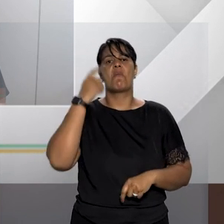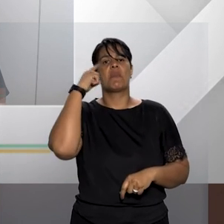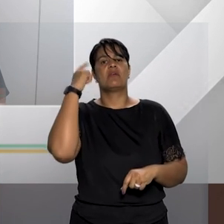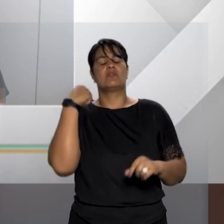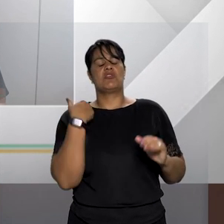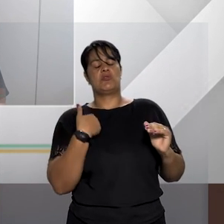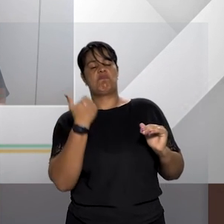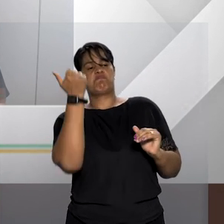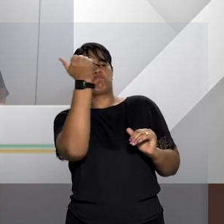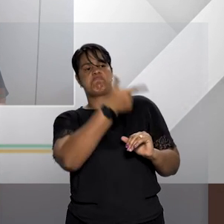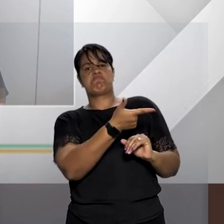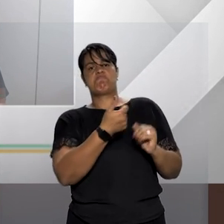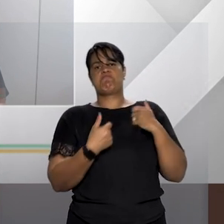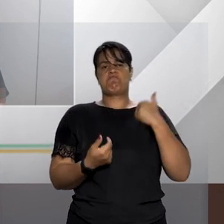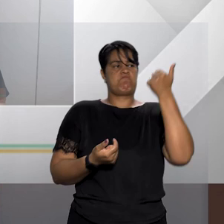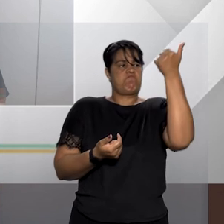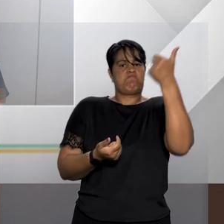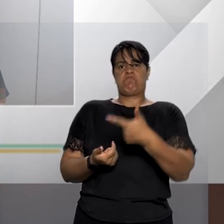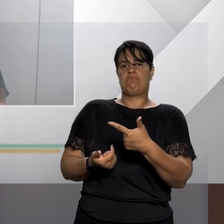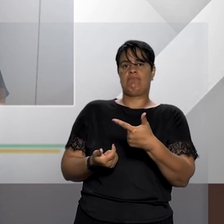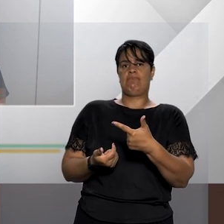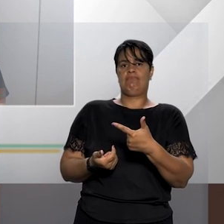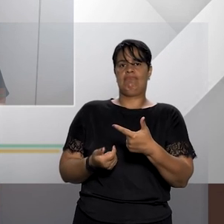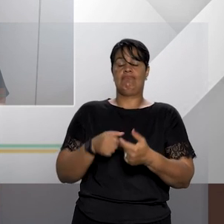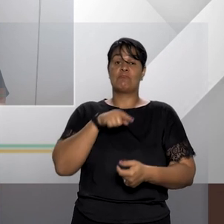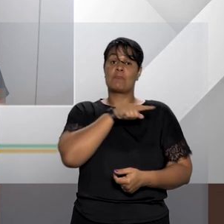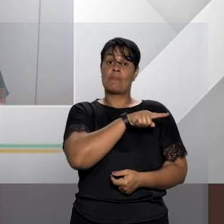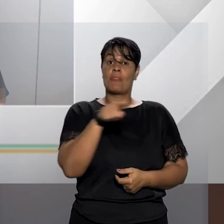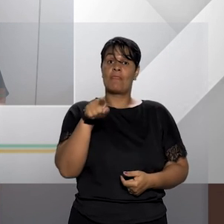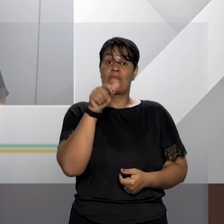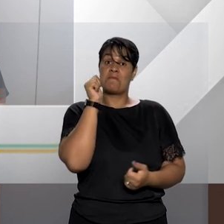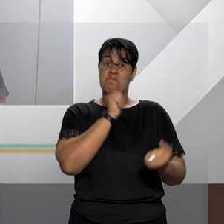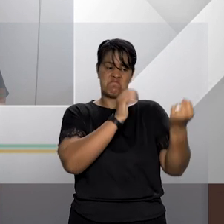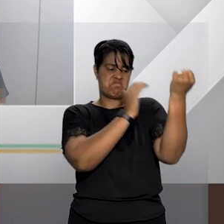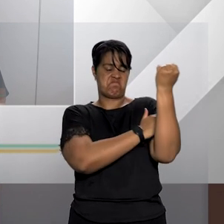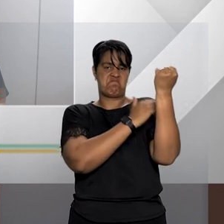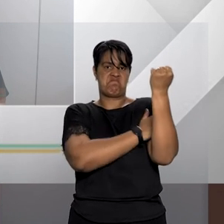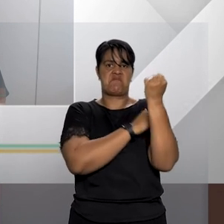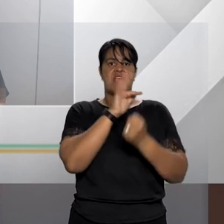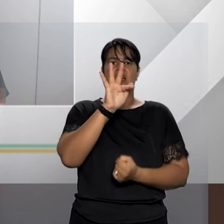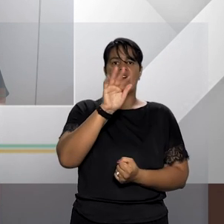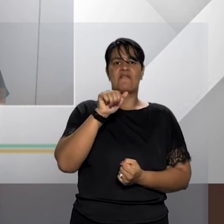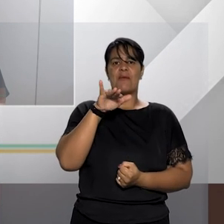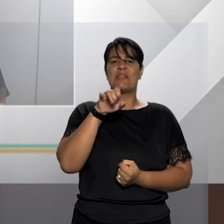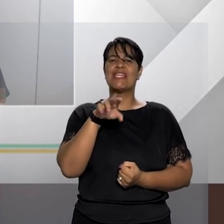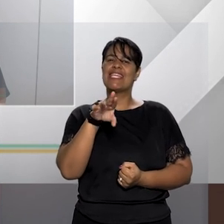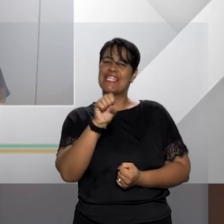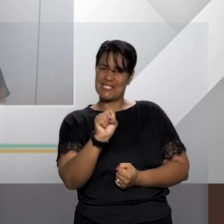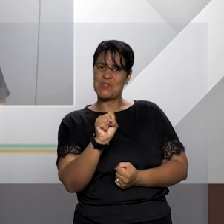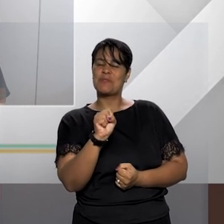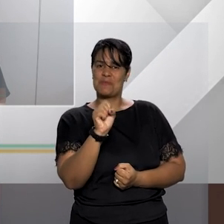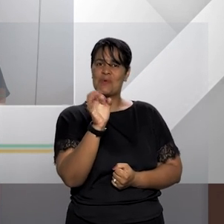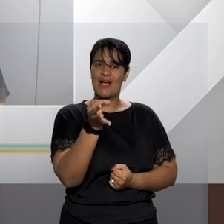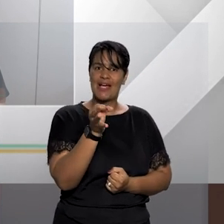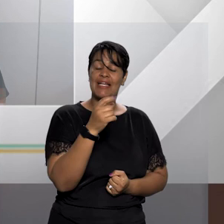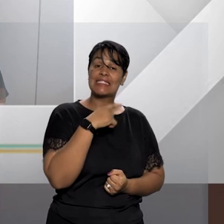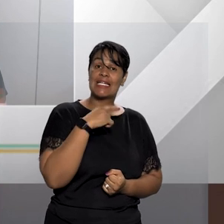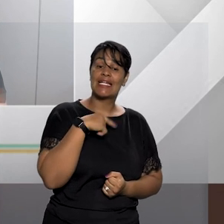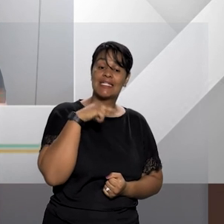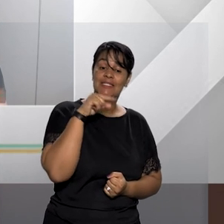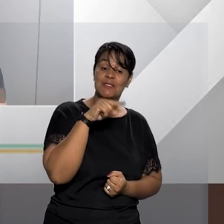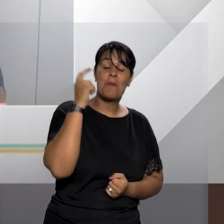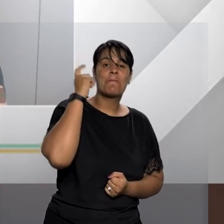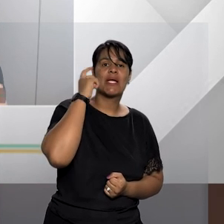então o feminismo essa nova visão trazida pela lei Maria da Penha traz essa visão de uma